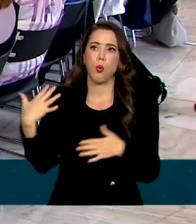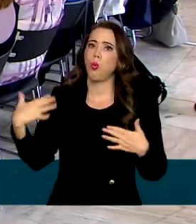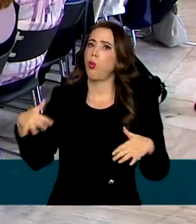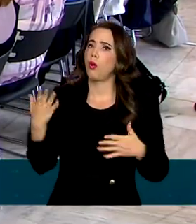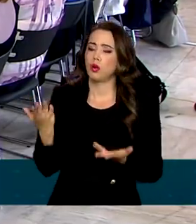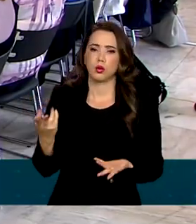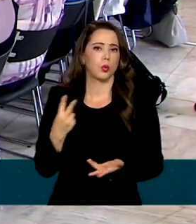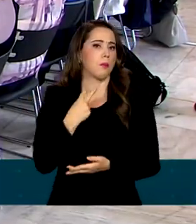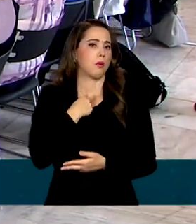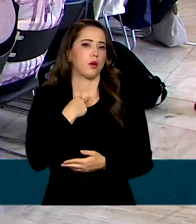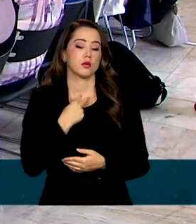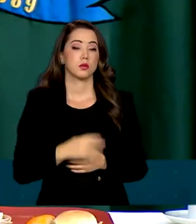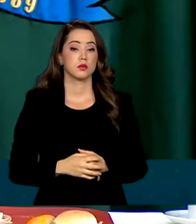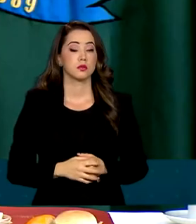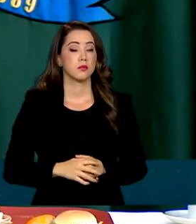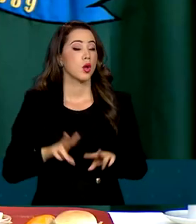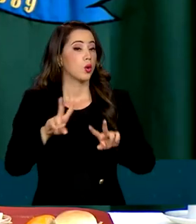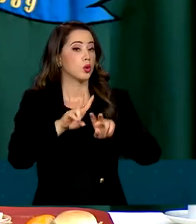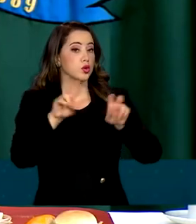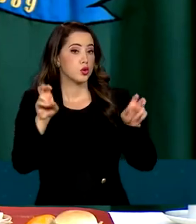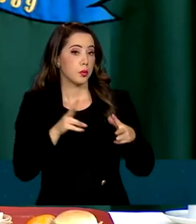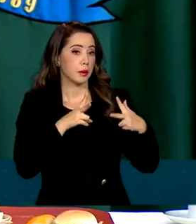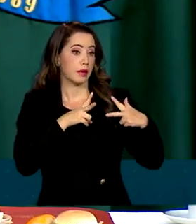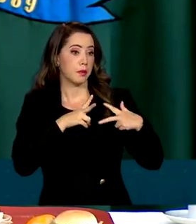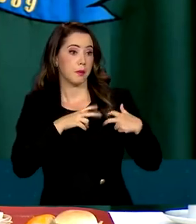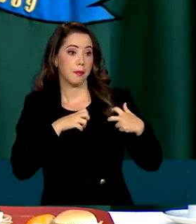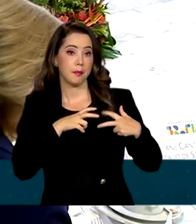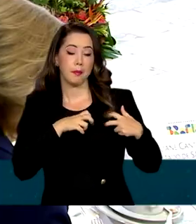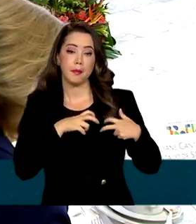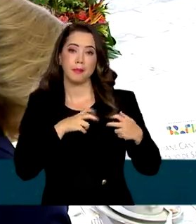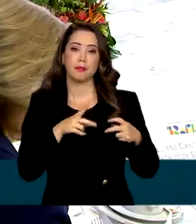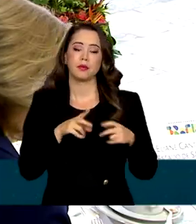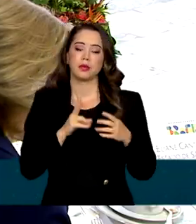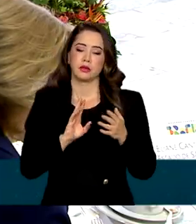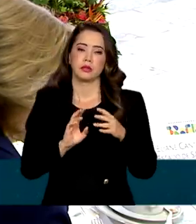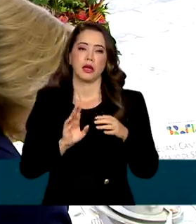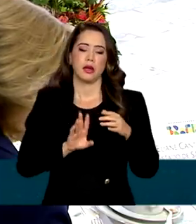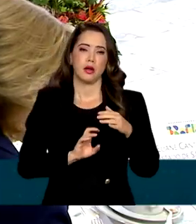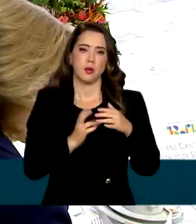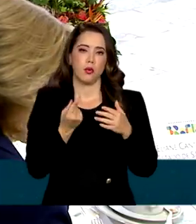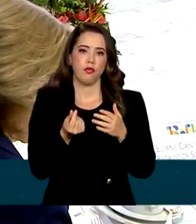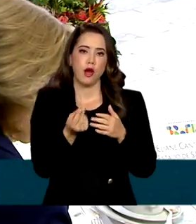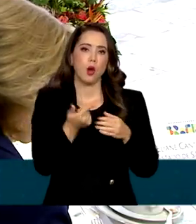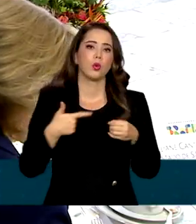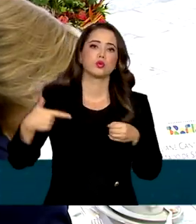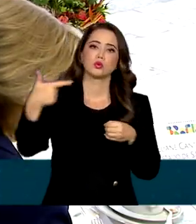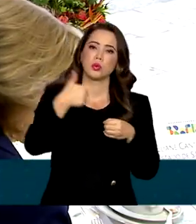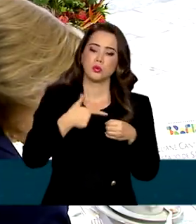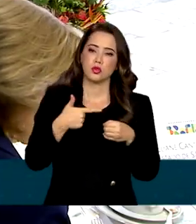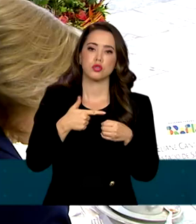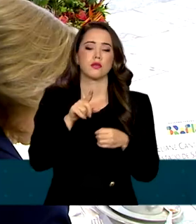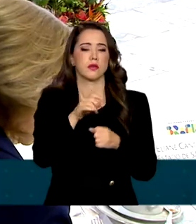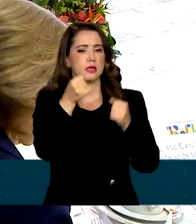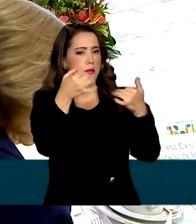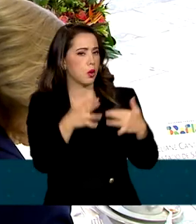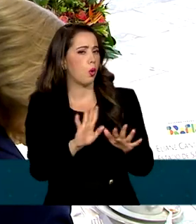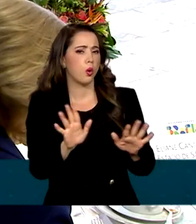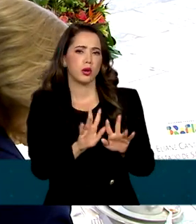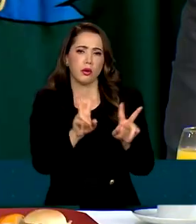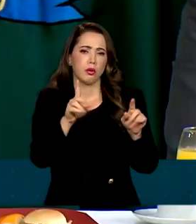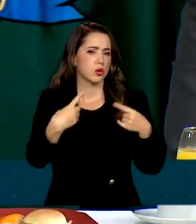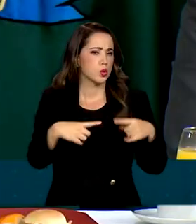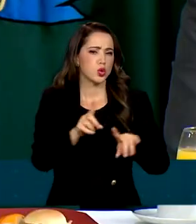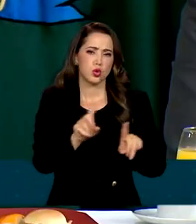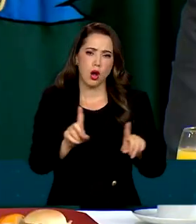política de preços da Petrobras, o presidente destacou que ainda não pautou o tema e que ele irá discutir o